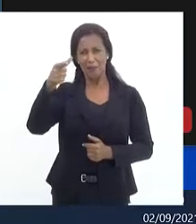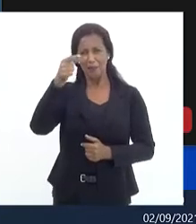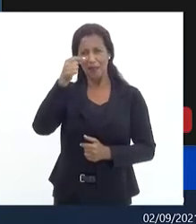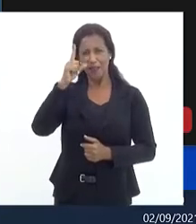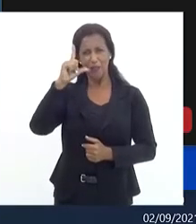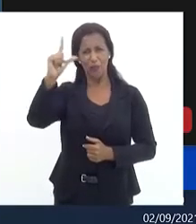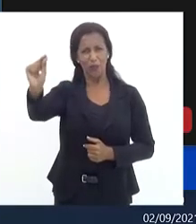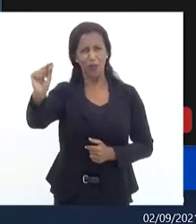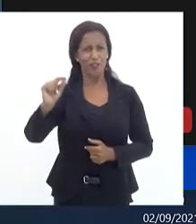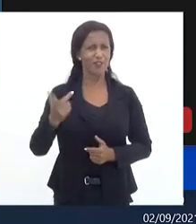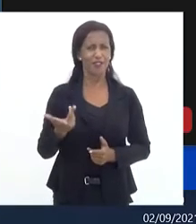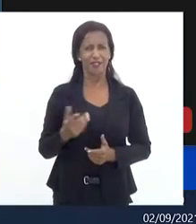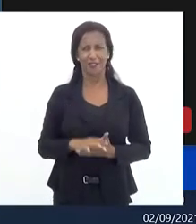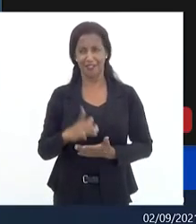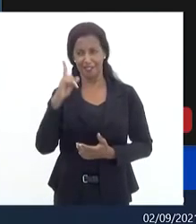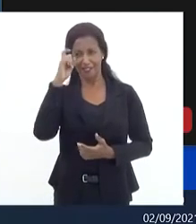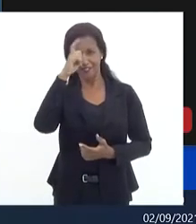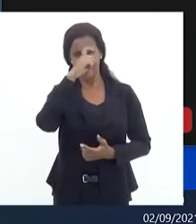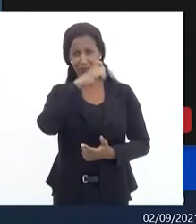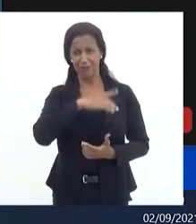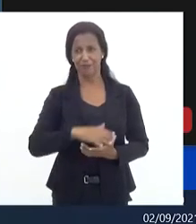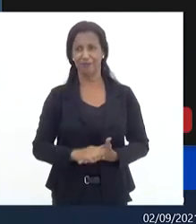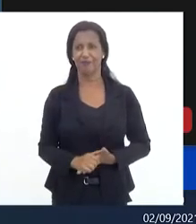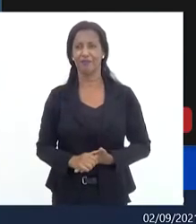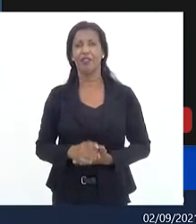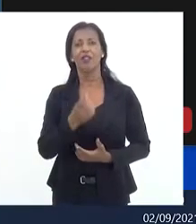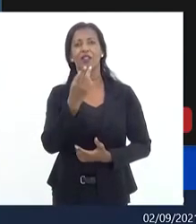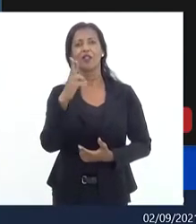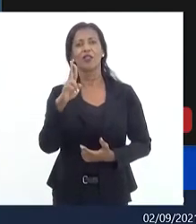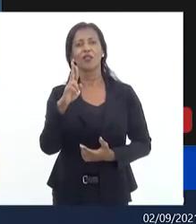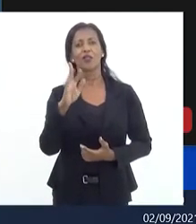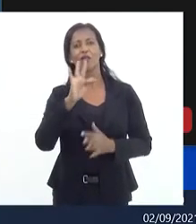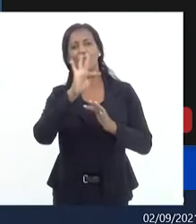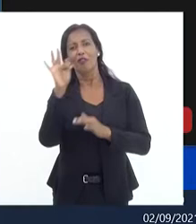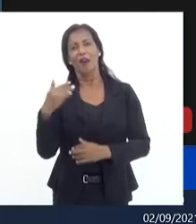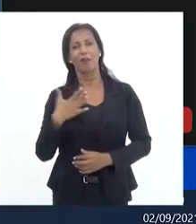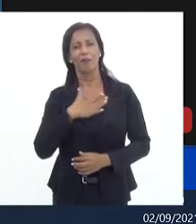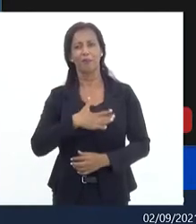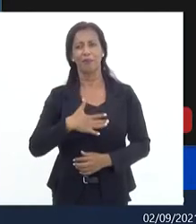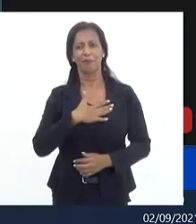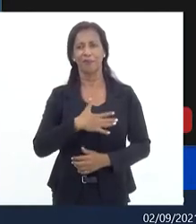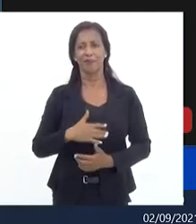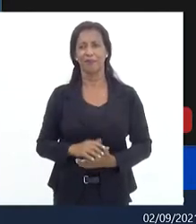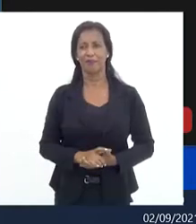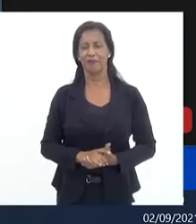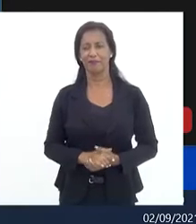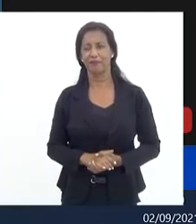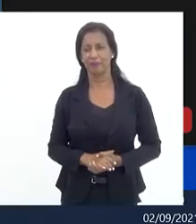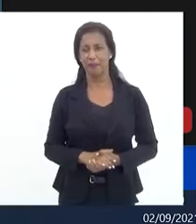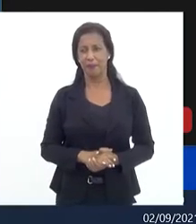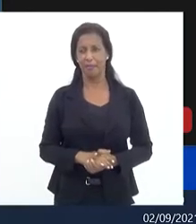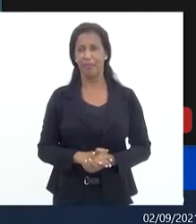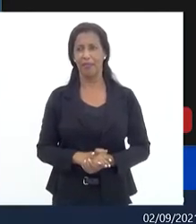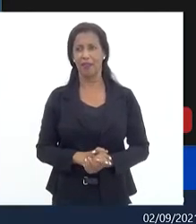tá difícil né Salema doutor Fábio seja bem-vindo tá desculpa o nome eu posso te pedir obrigado